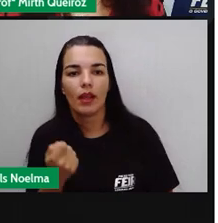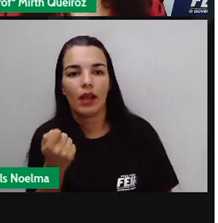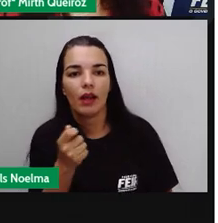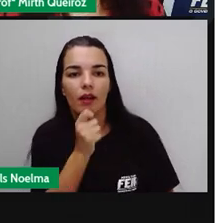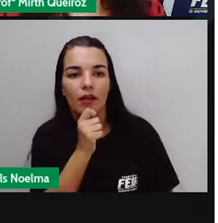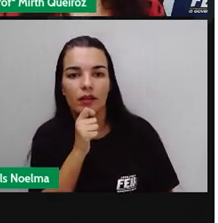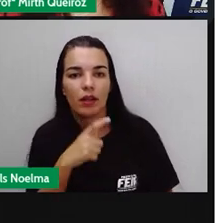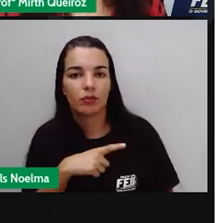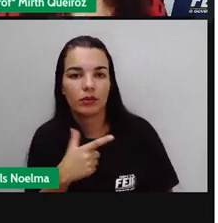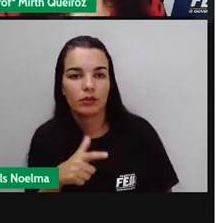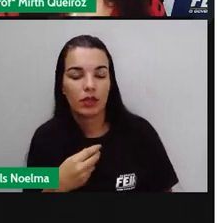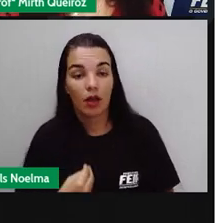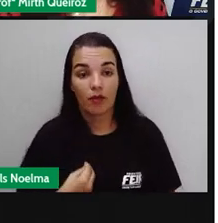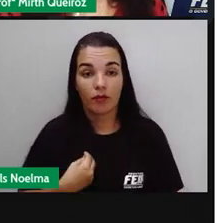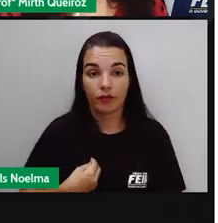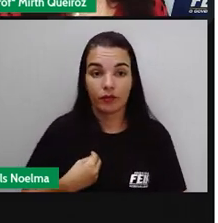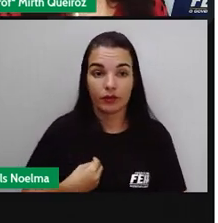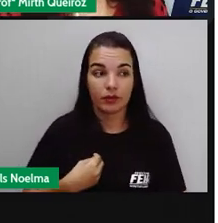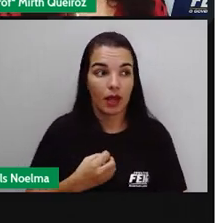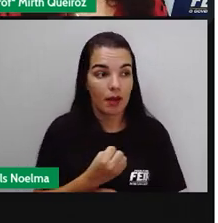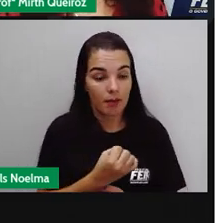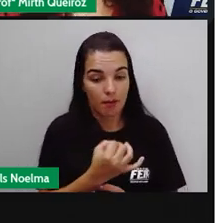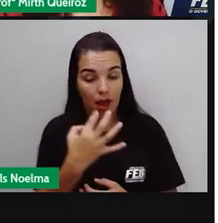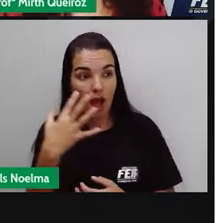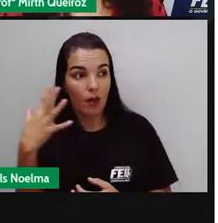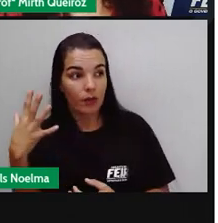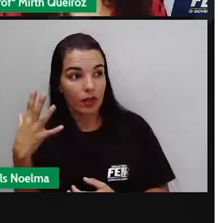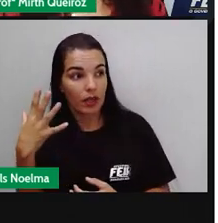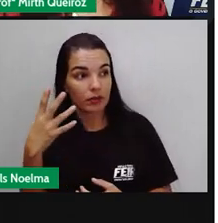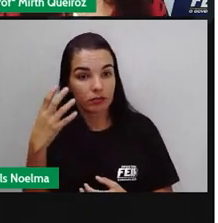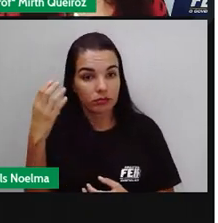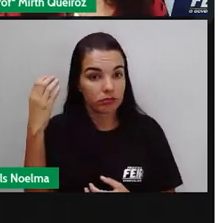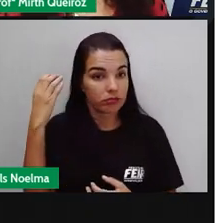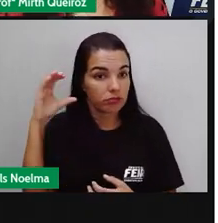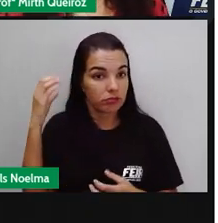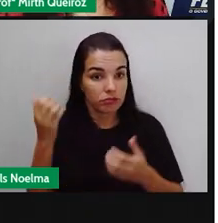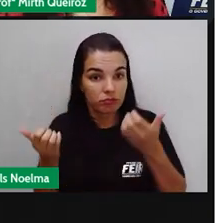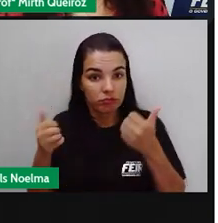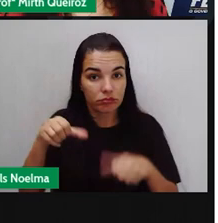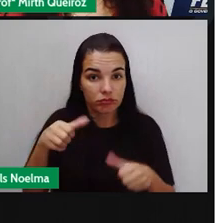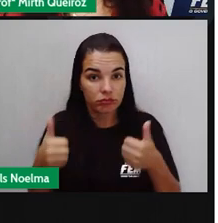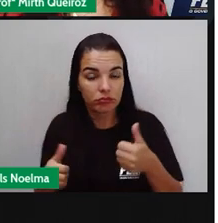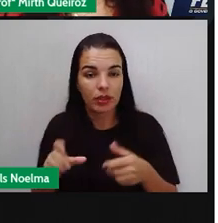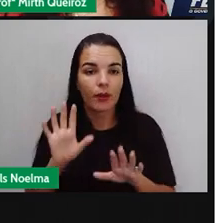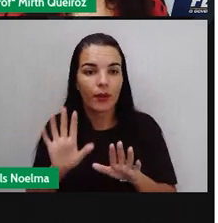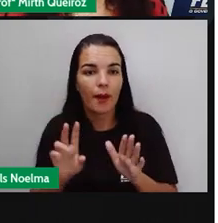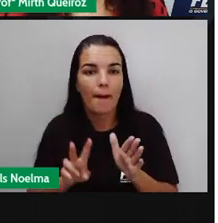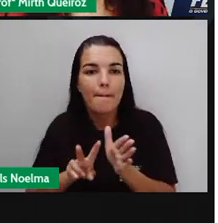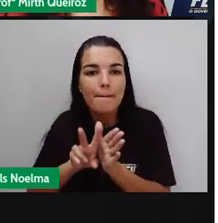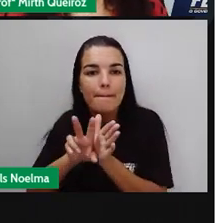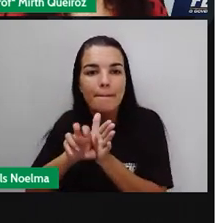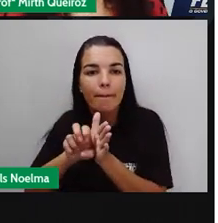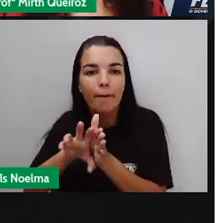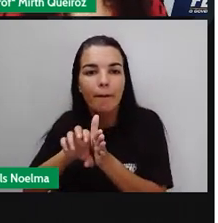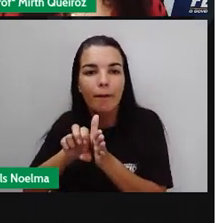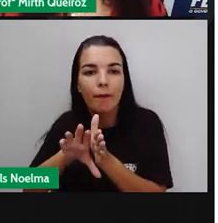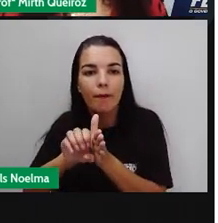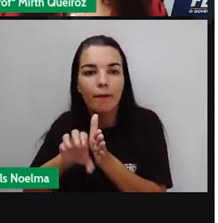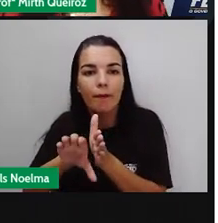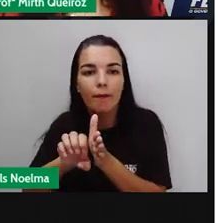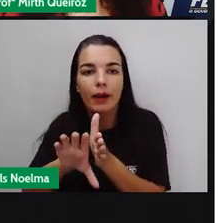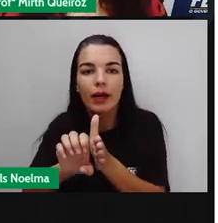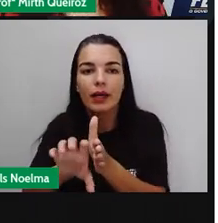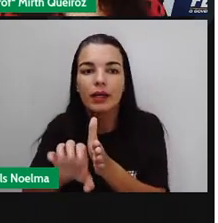não é considerado ser vivo pela maioria dos cientistas. As bactérias também são micro-organismos,